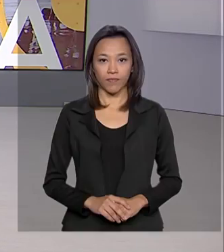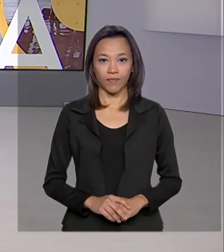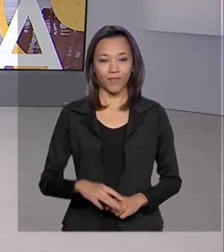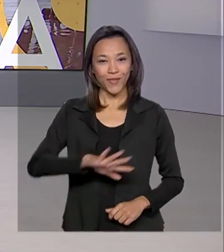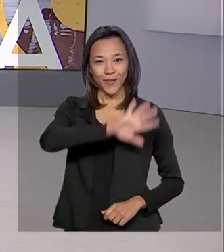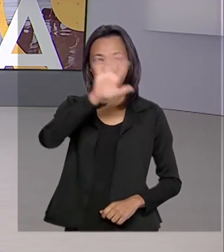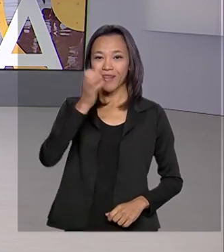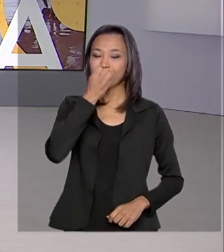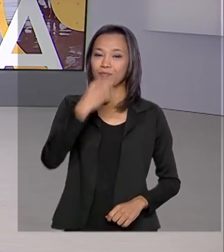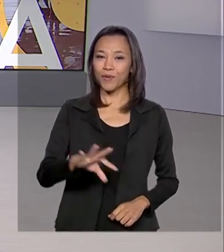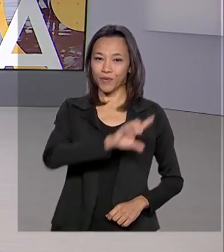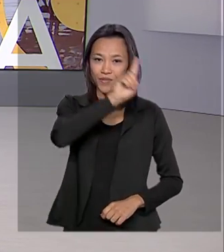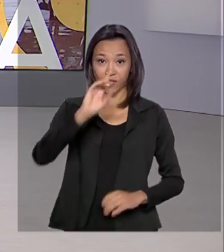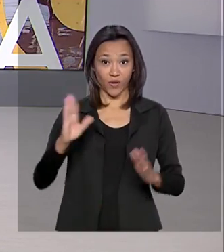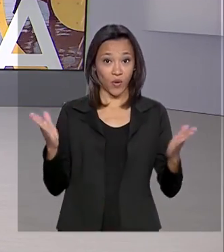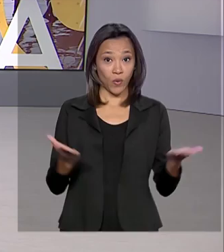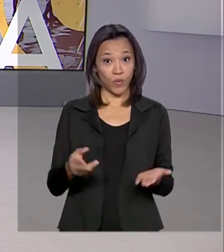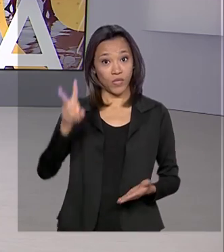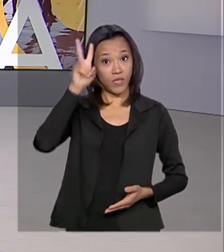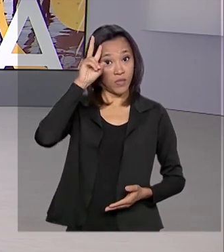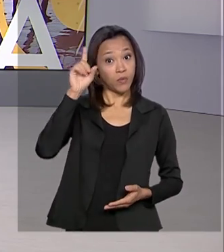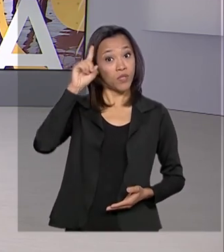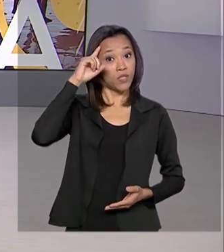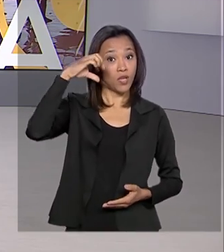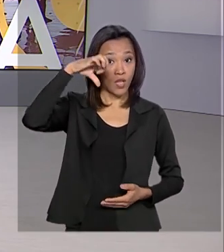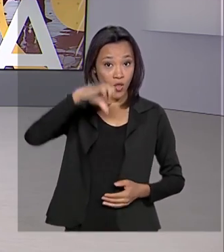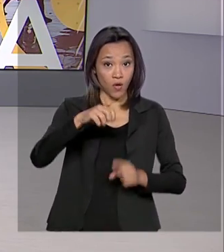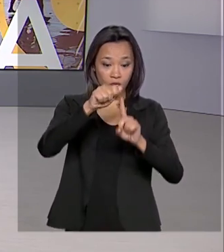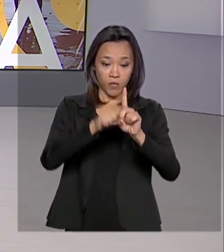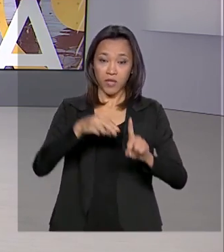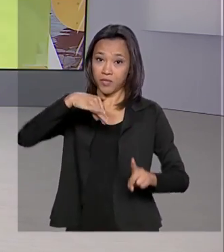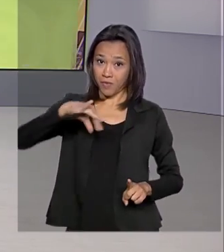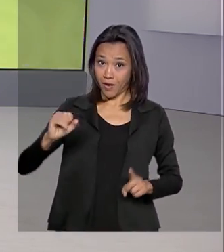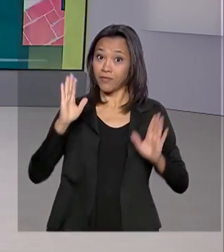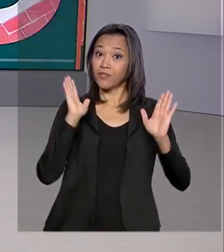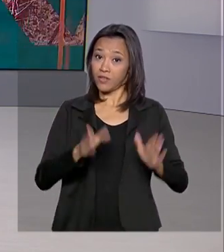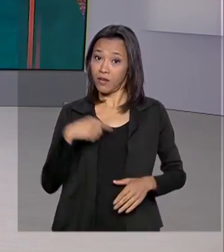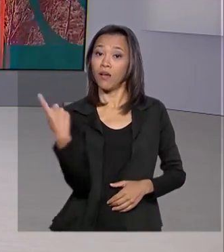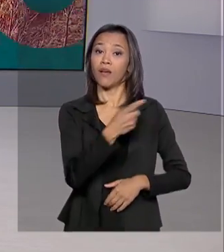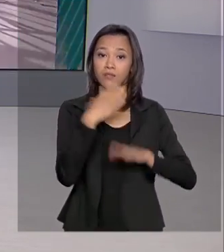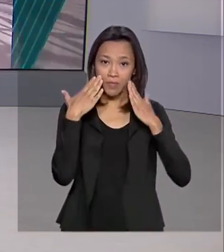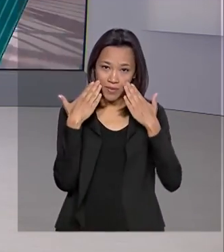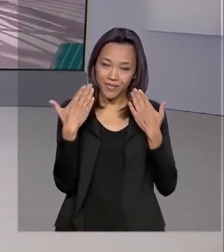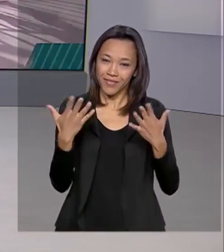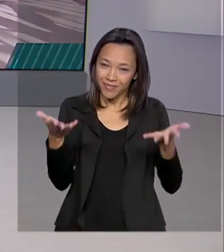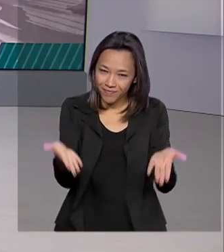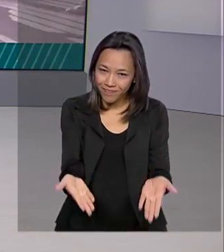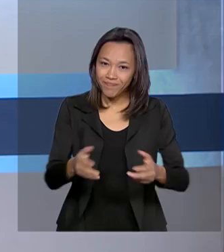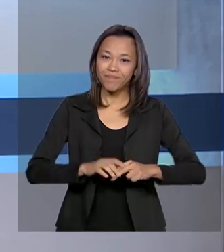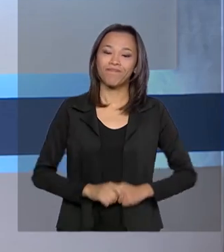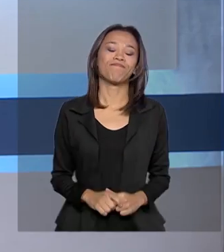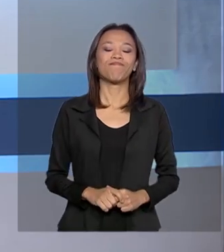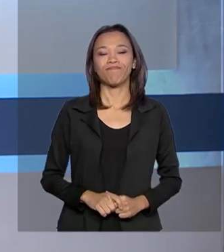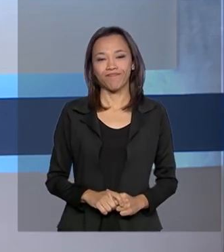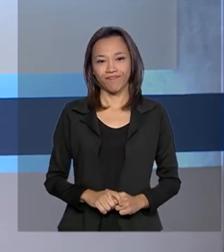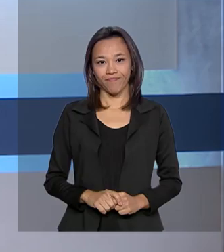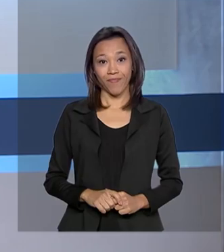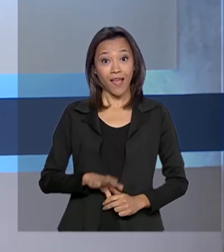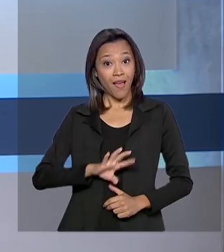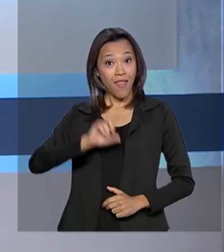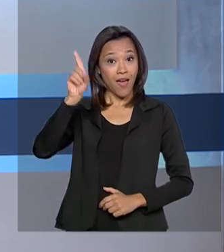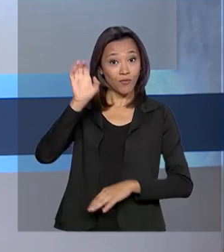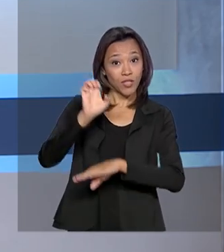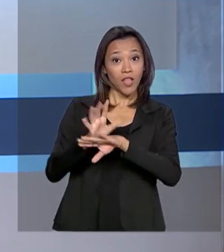Olá, bom dia. Hoje é segunda-feira, 9 de março. Já estamos no ar com o Brasil em dia. Na